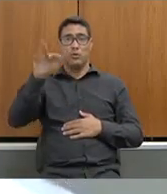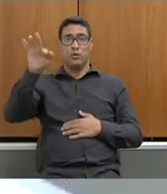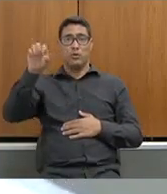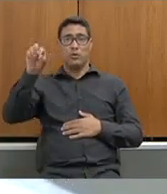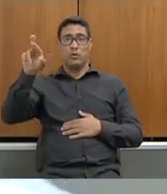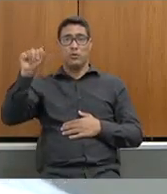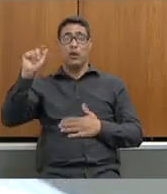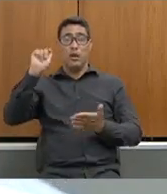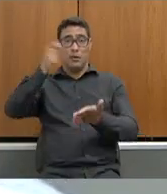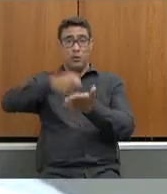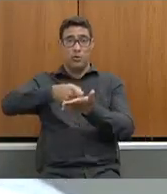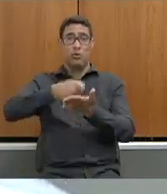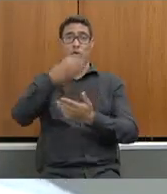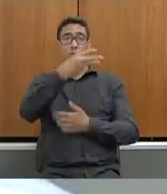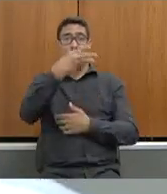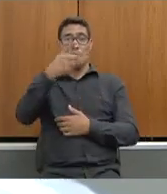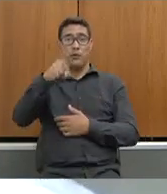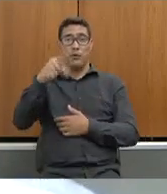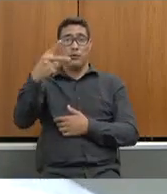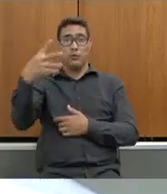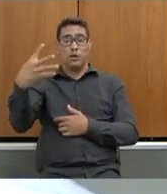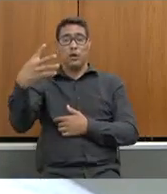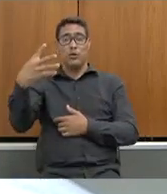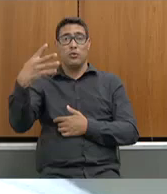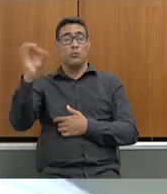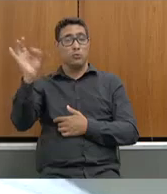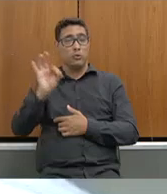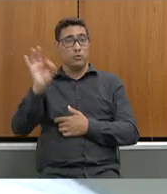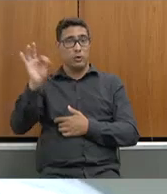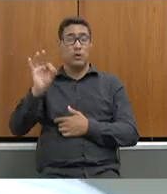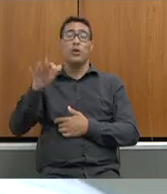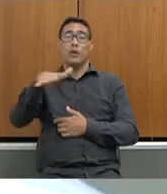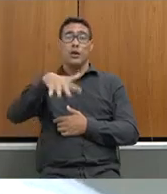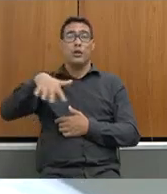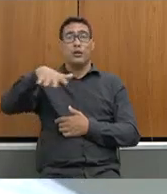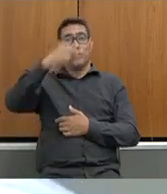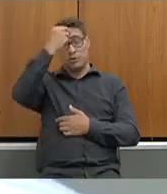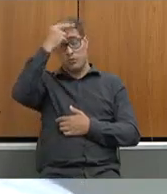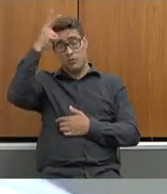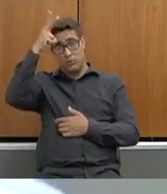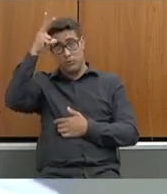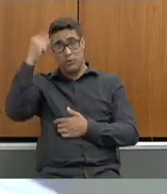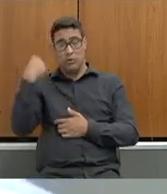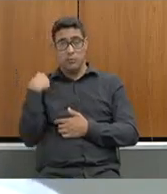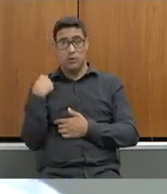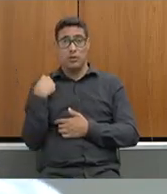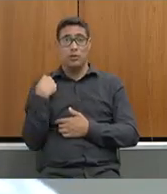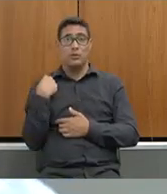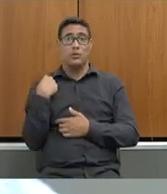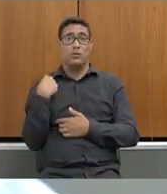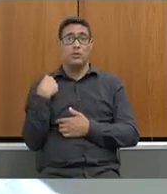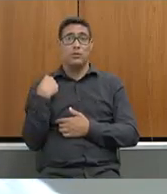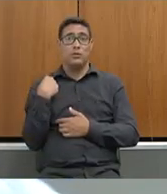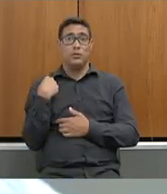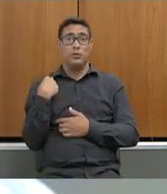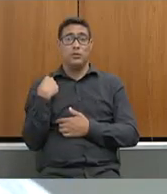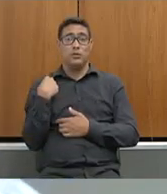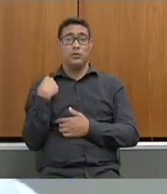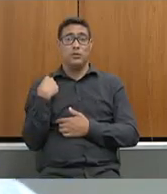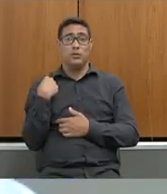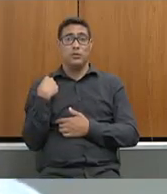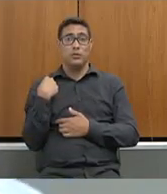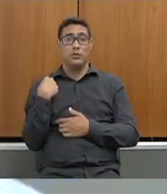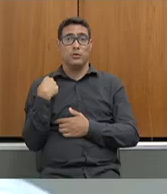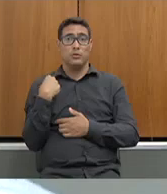pagar os 33,24% uma rede municipal grande que nós temos aqui no